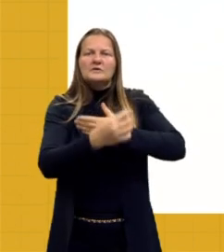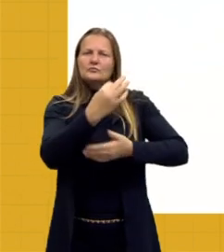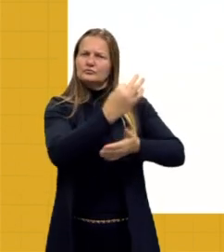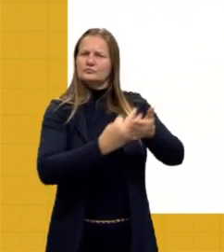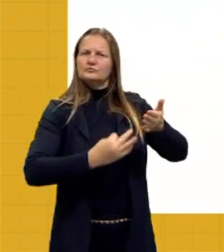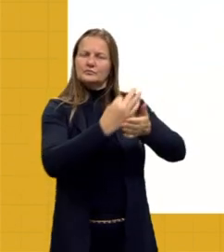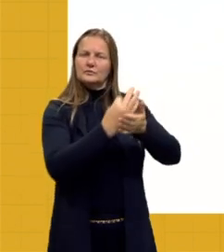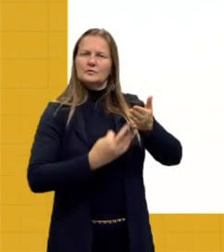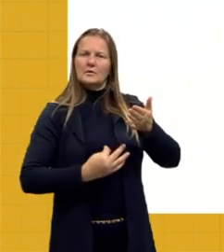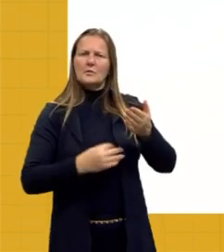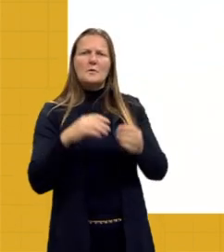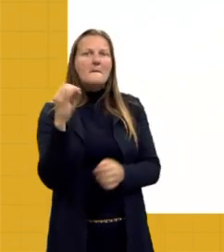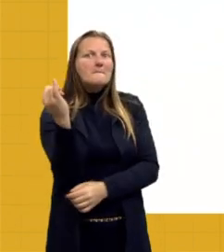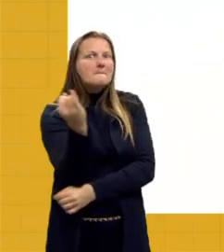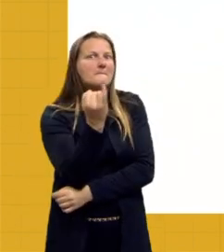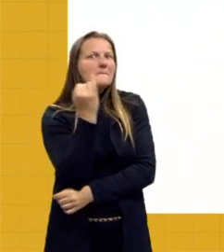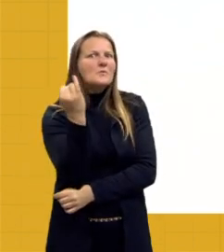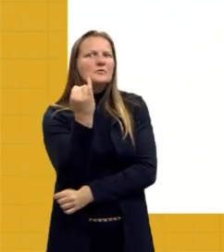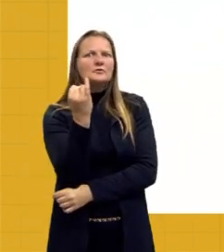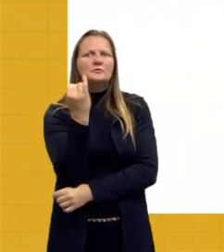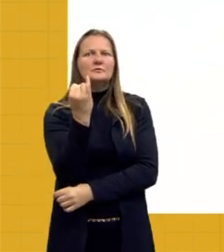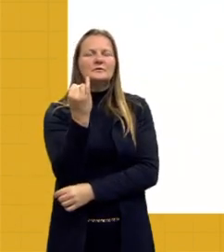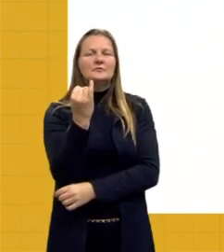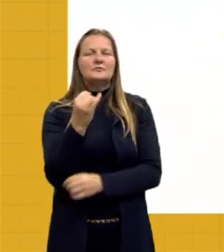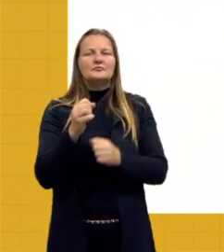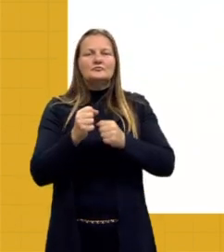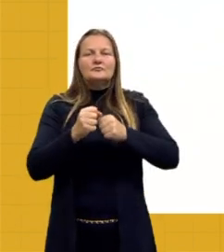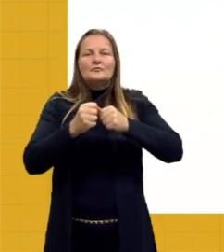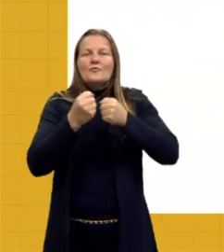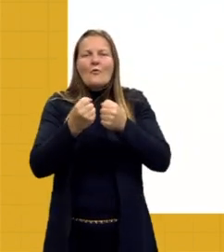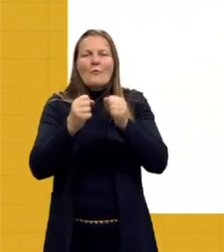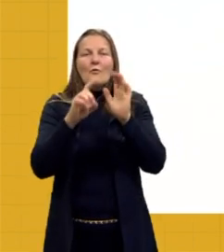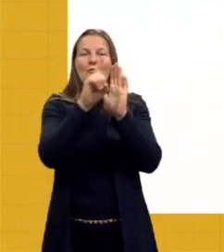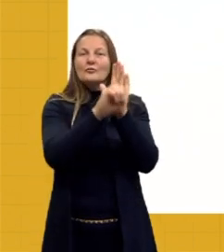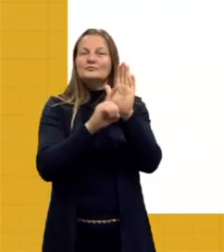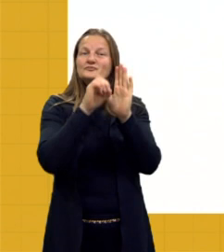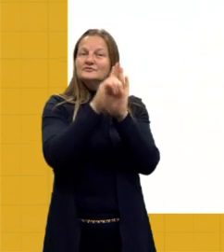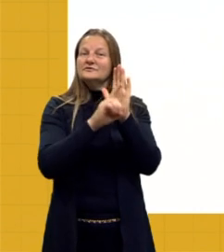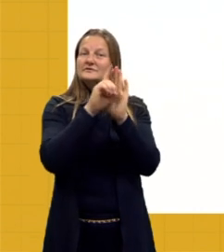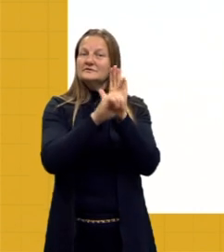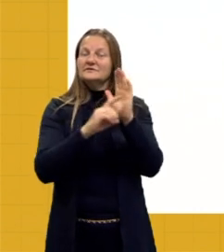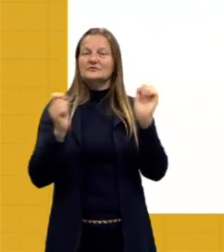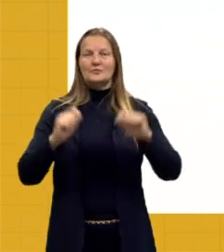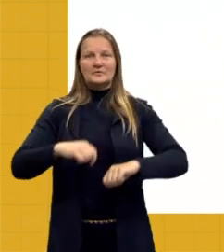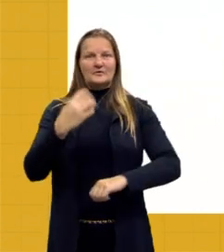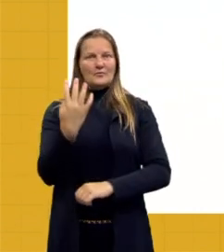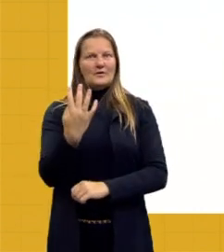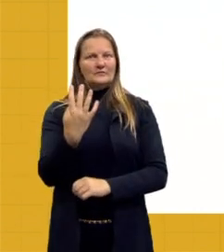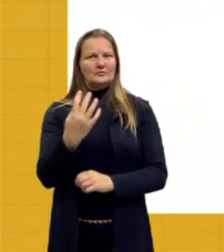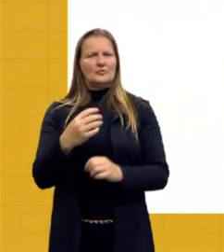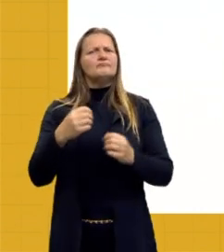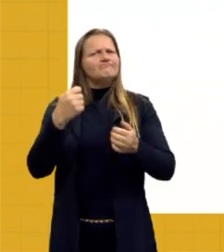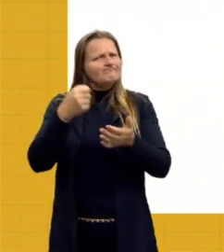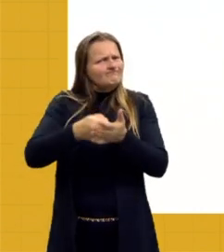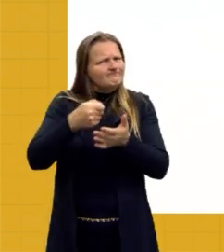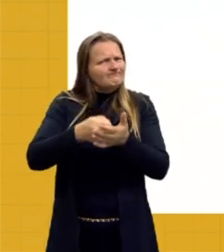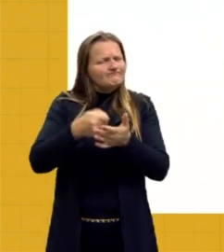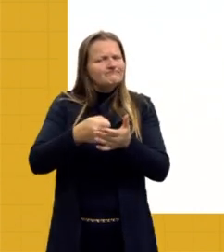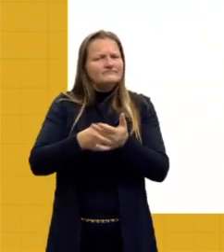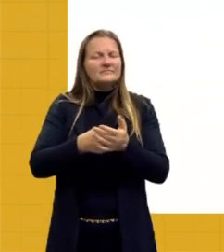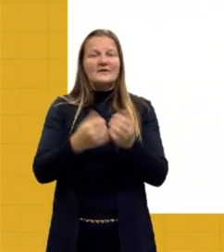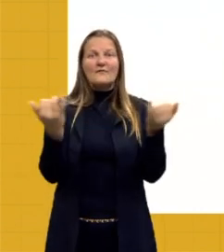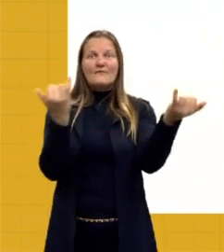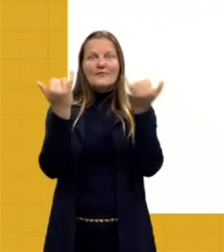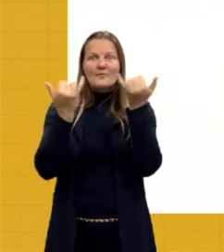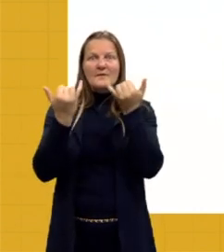elemento que determina as diretrizes da competência 4, exige, exige que as informações,